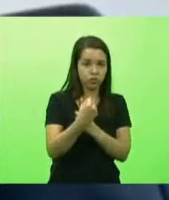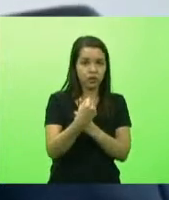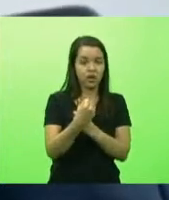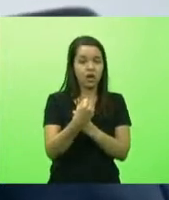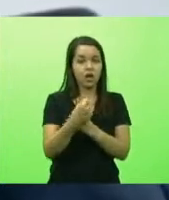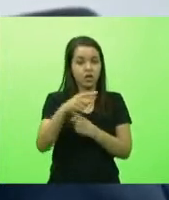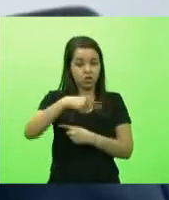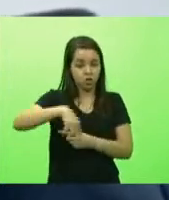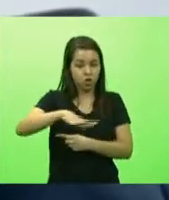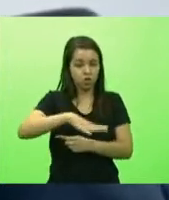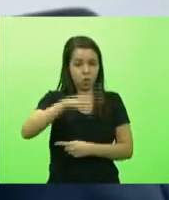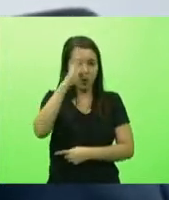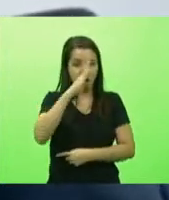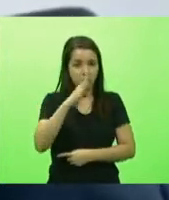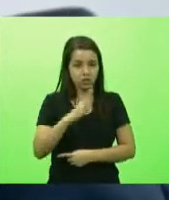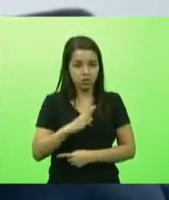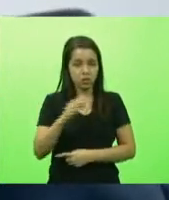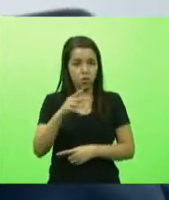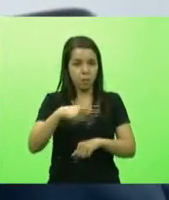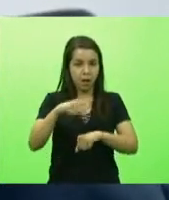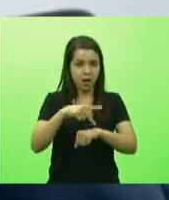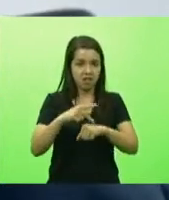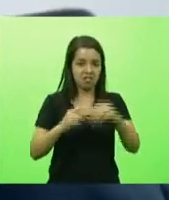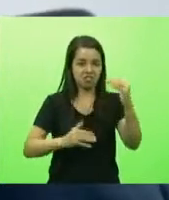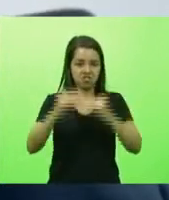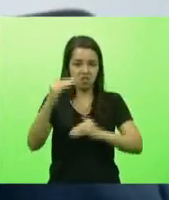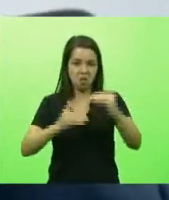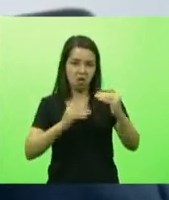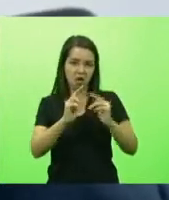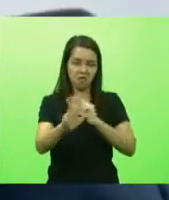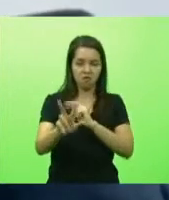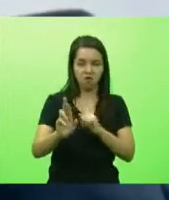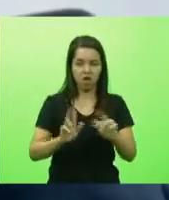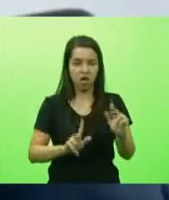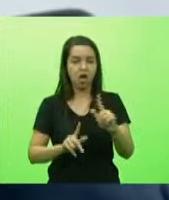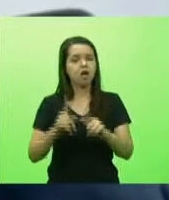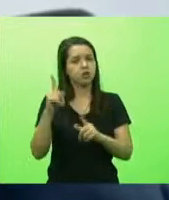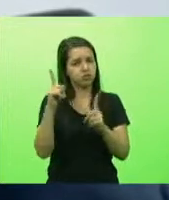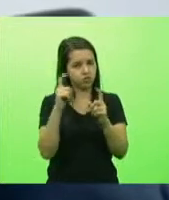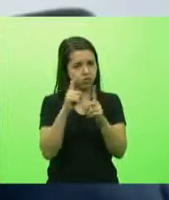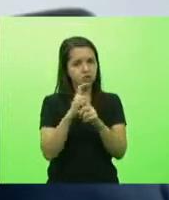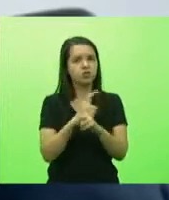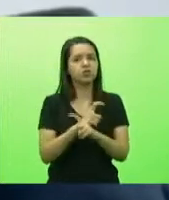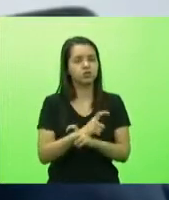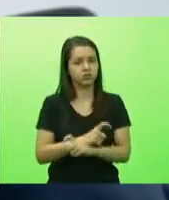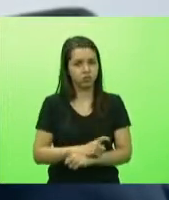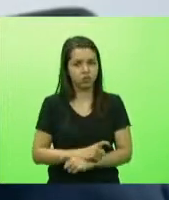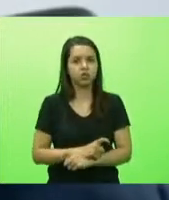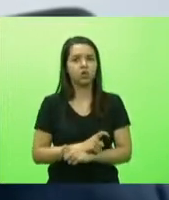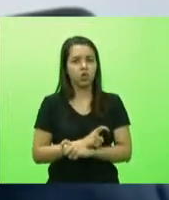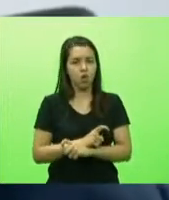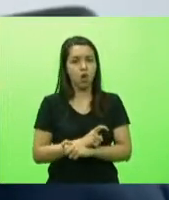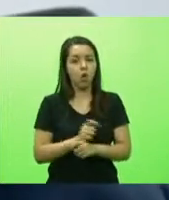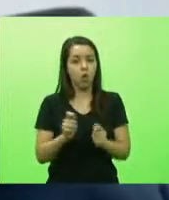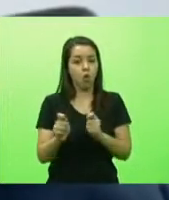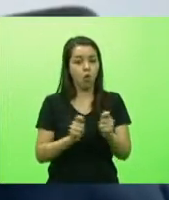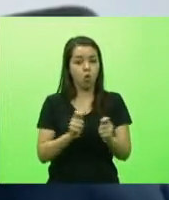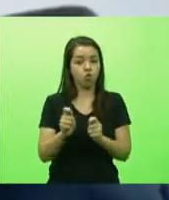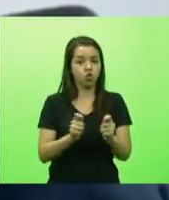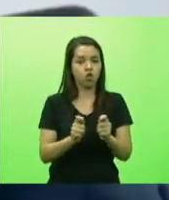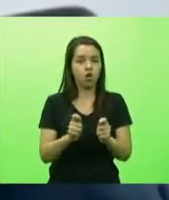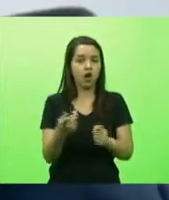numa federação é muito complicado nós também temos o controle sobre o que tem pós vacinação que é